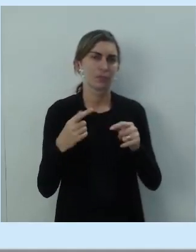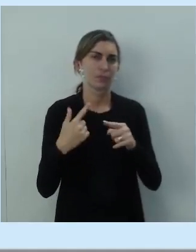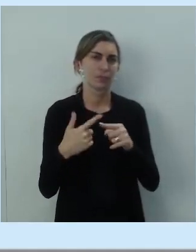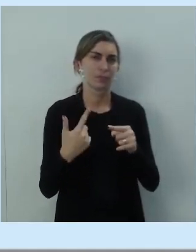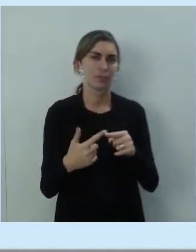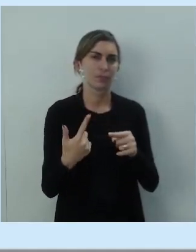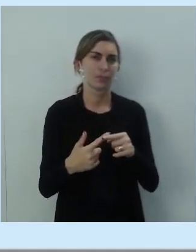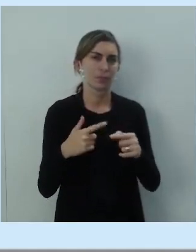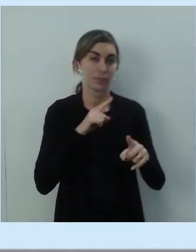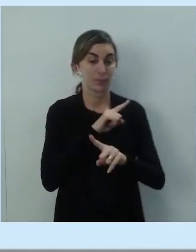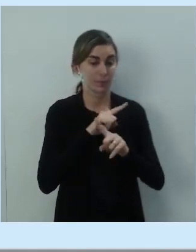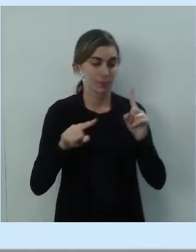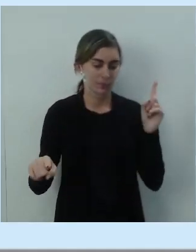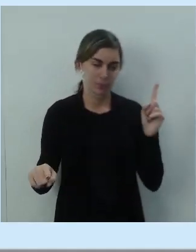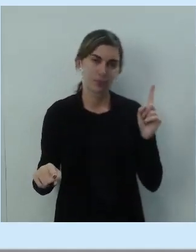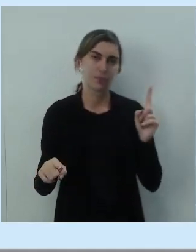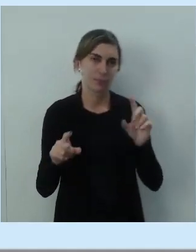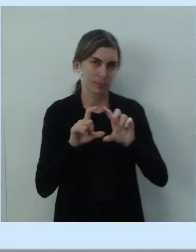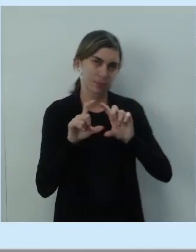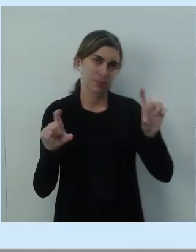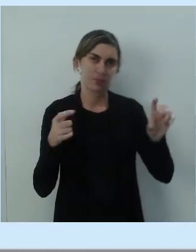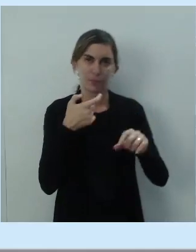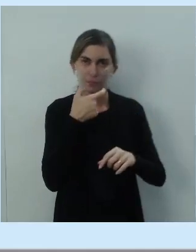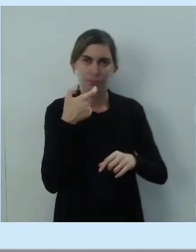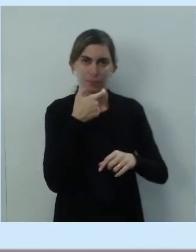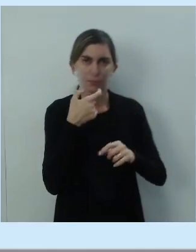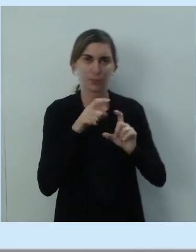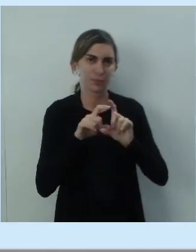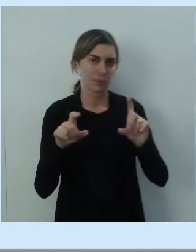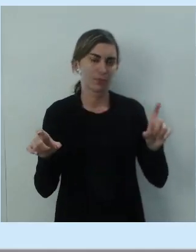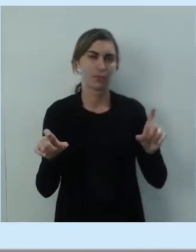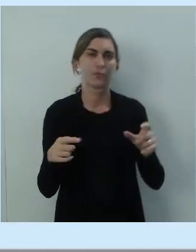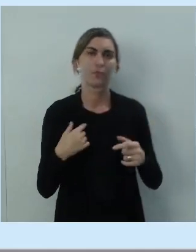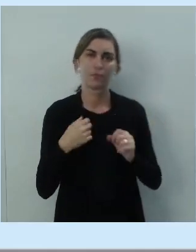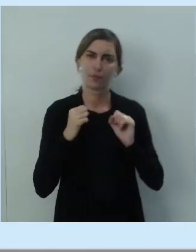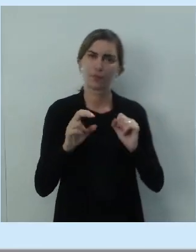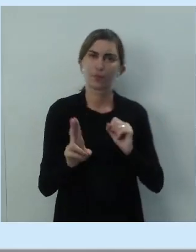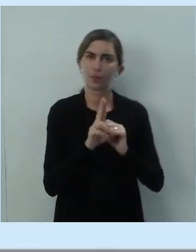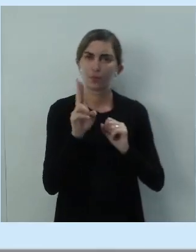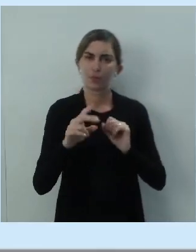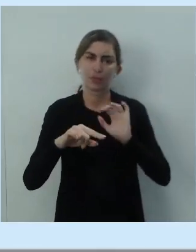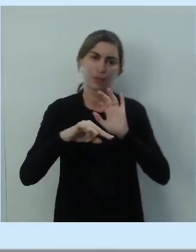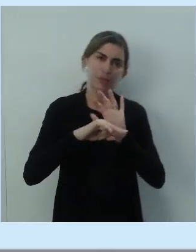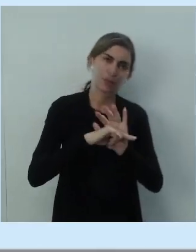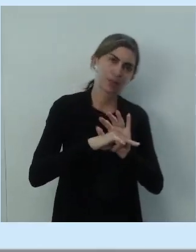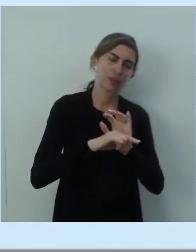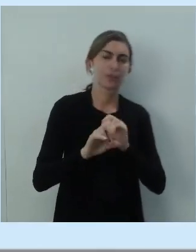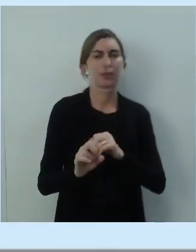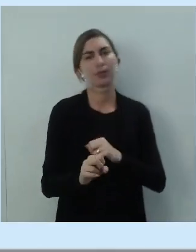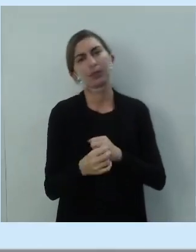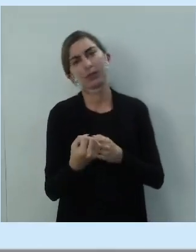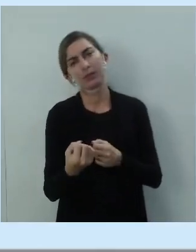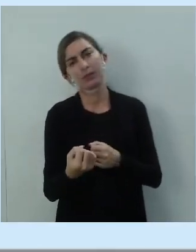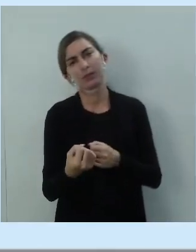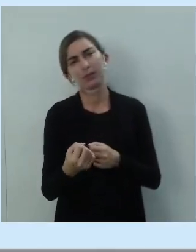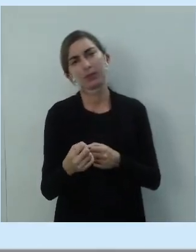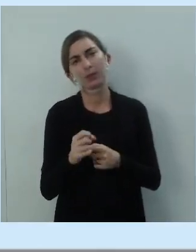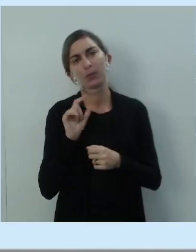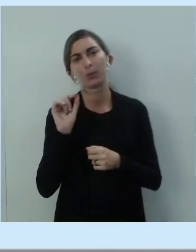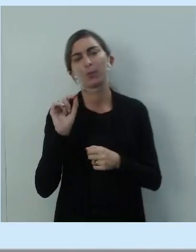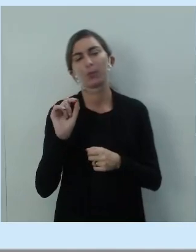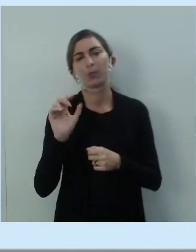proibido. E aí, você pode utilizar a negativa, cannot ou can't, para dizer